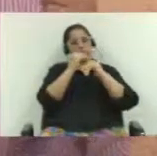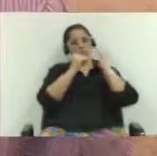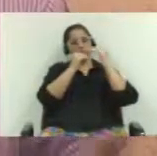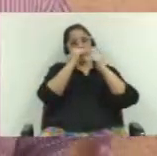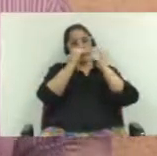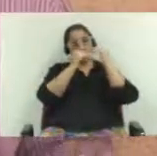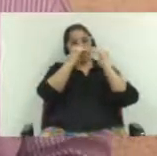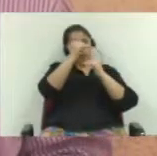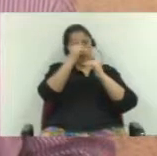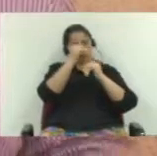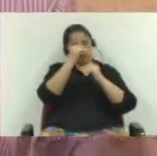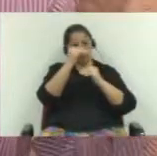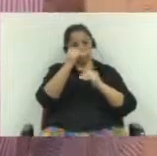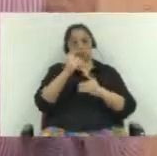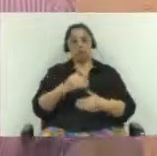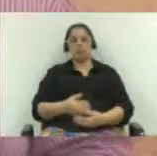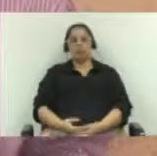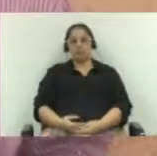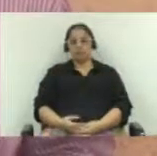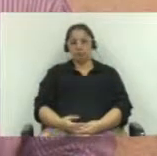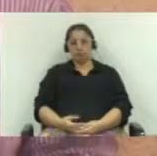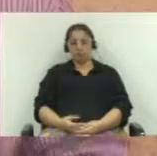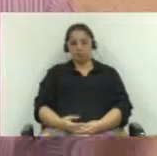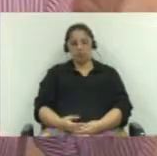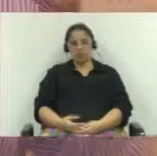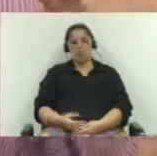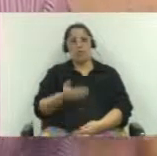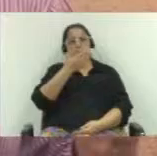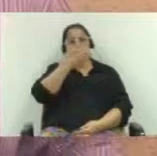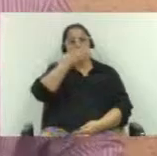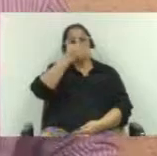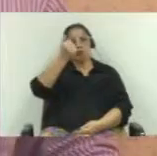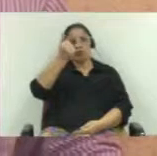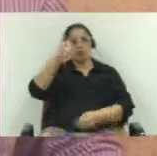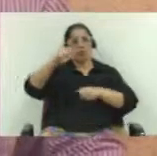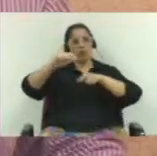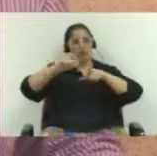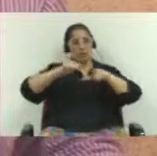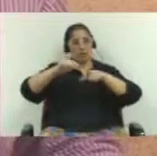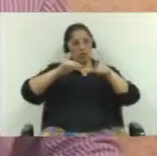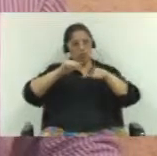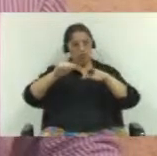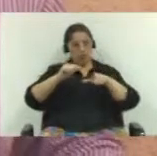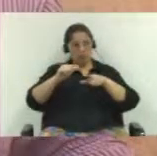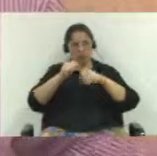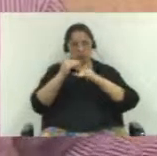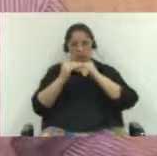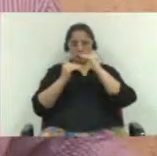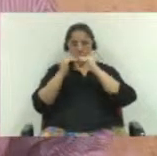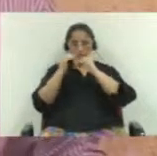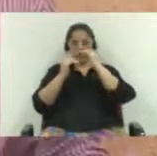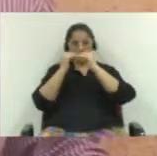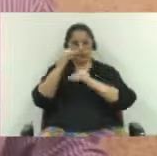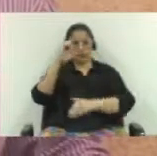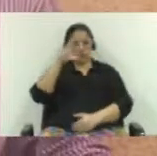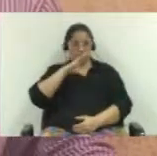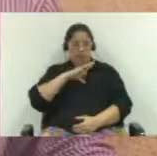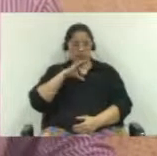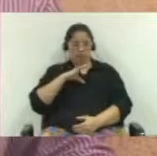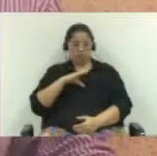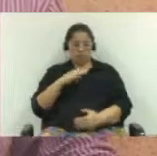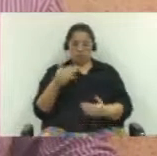mais que necessário para melhorar a saúde, mas também para desenvolver a cidade. É uma fonte de renda, é